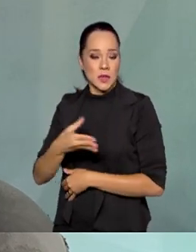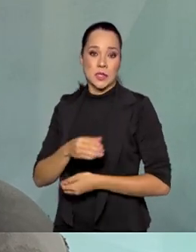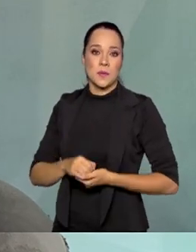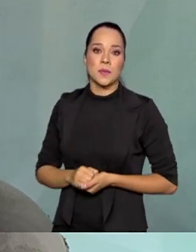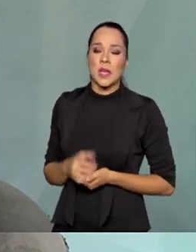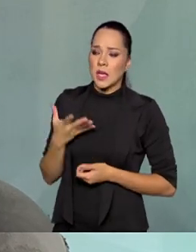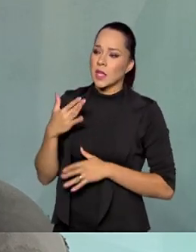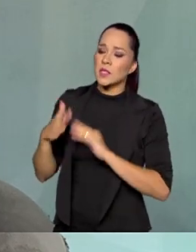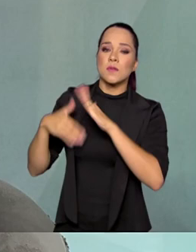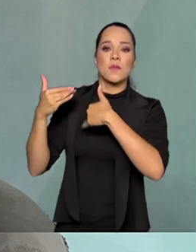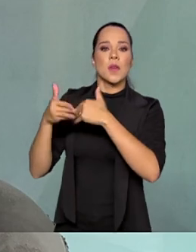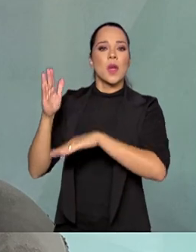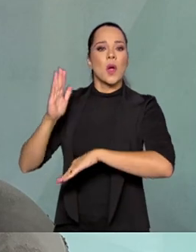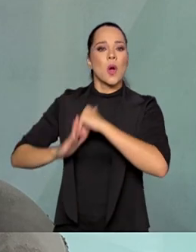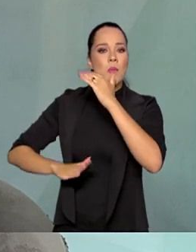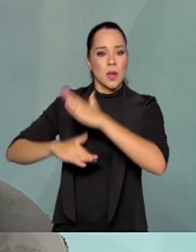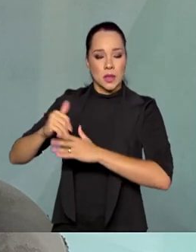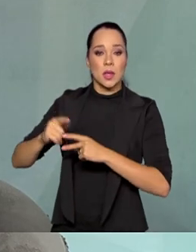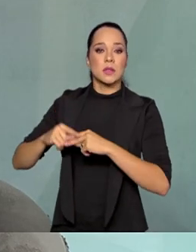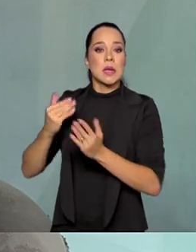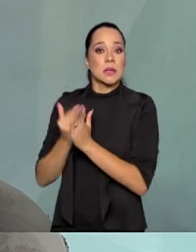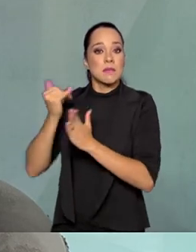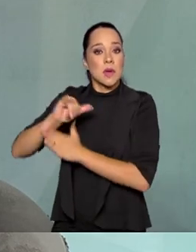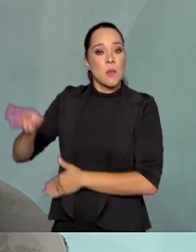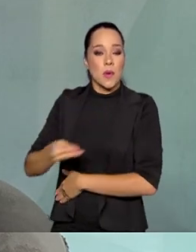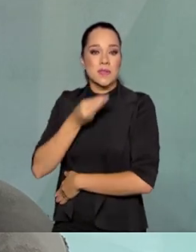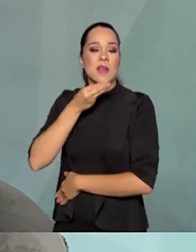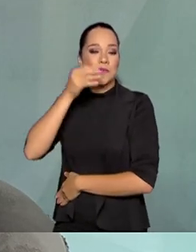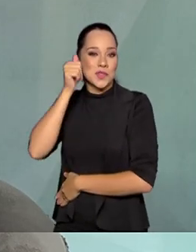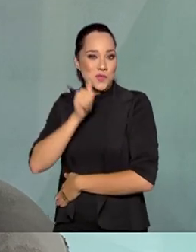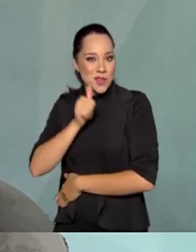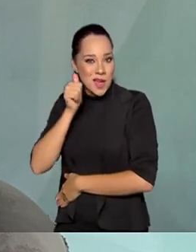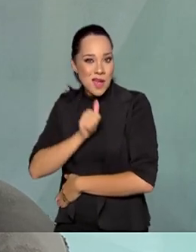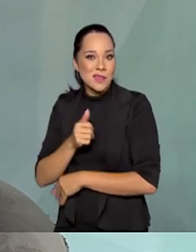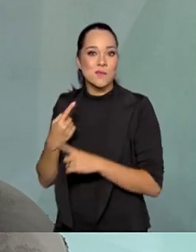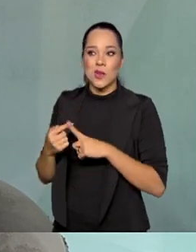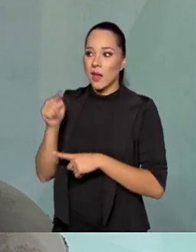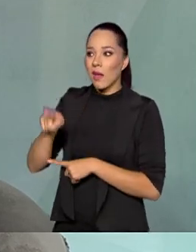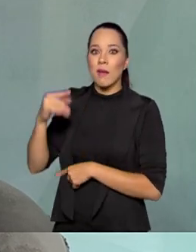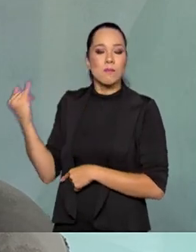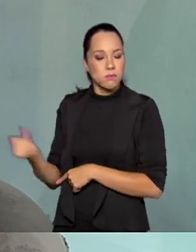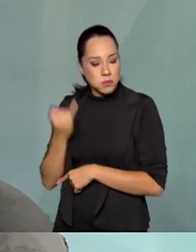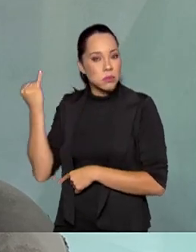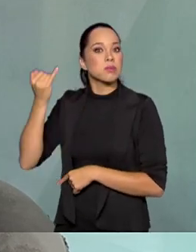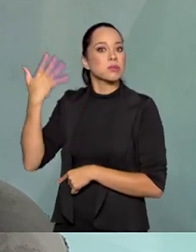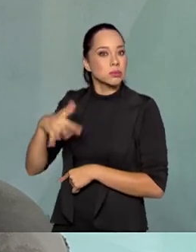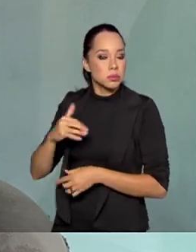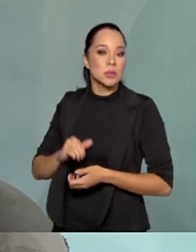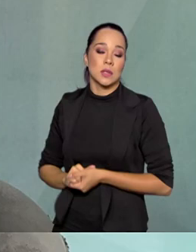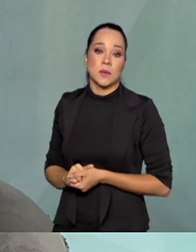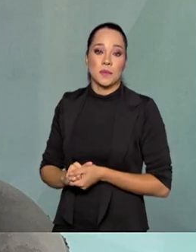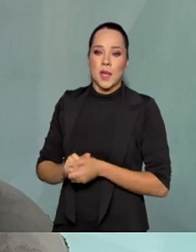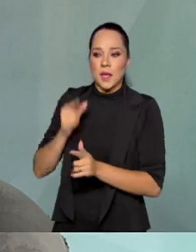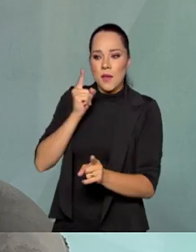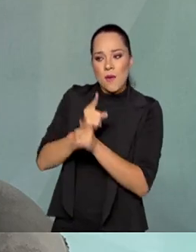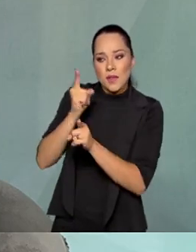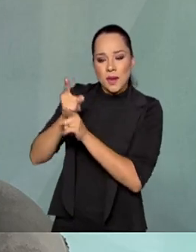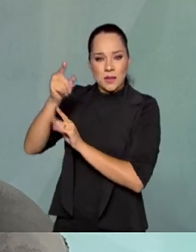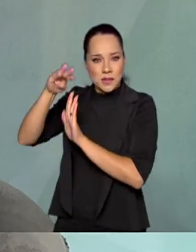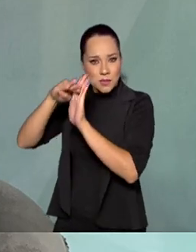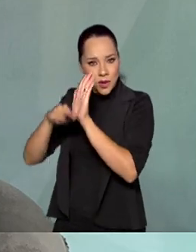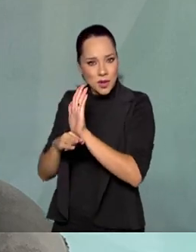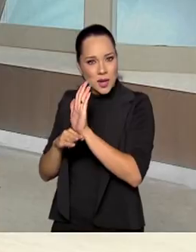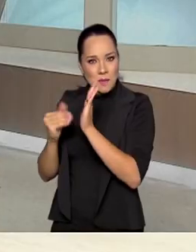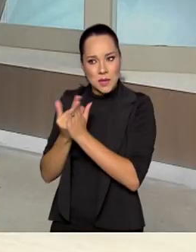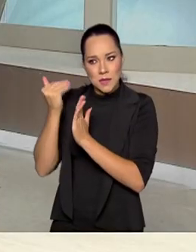desenvolver competências, dar mais oportunidade para as meninas, porque elas são realmente importantíssimas, identificar nesses programas de